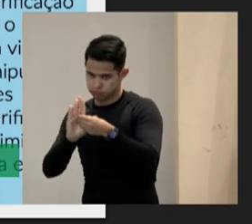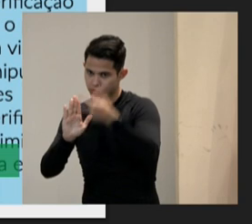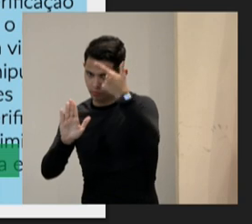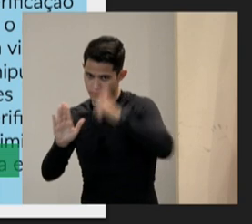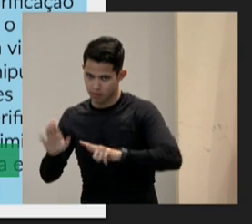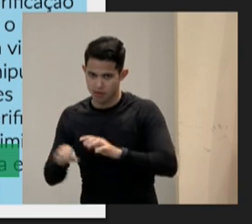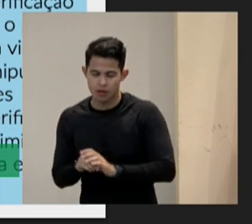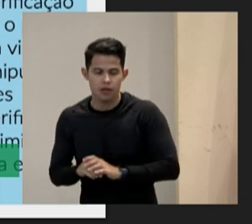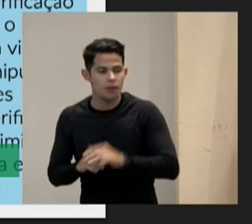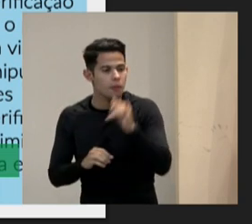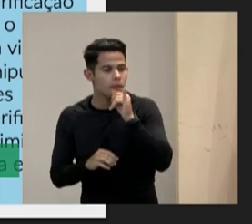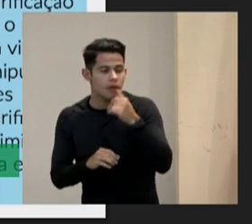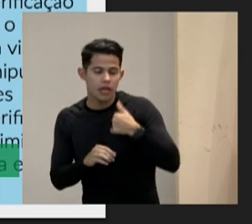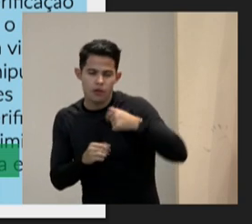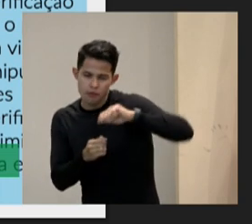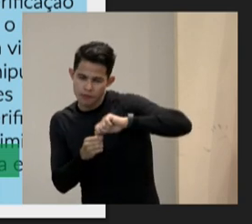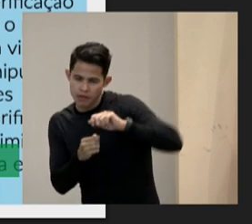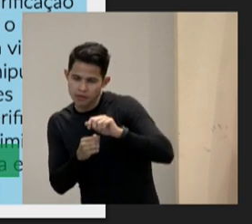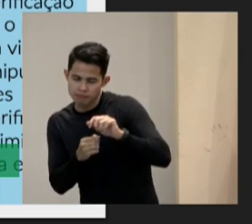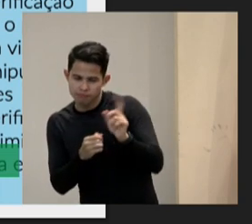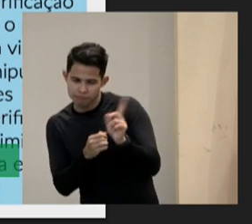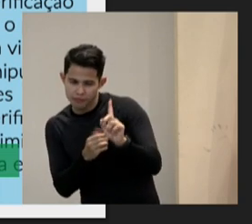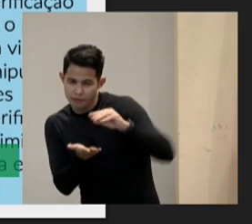não vou fazer